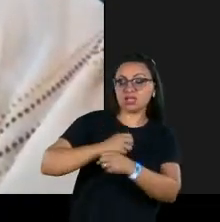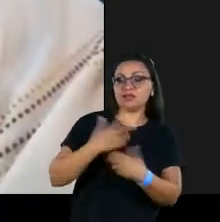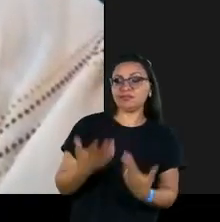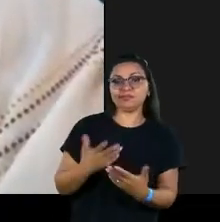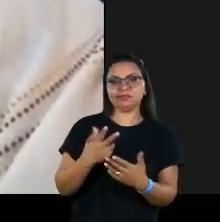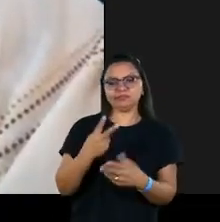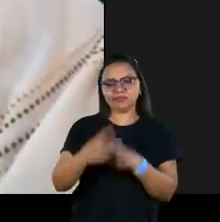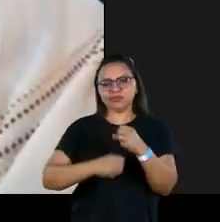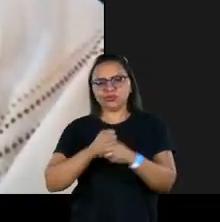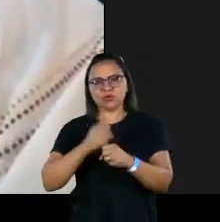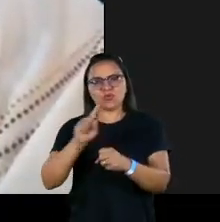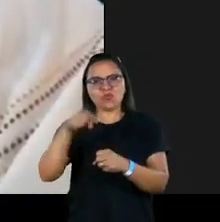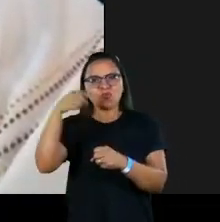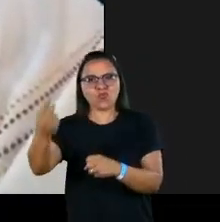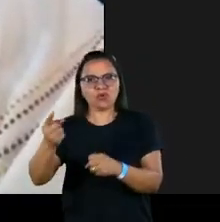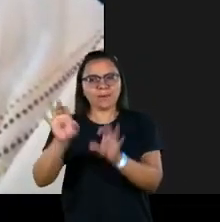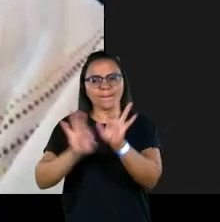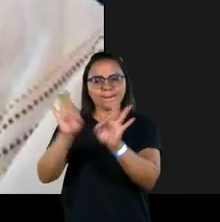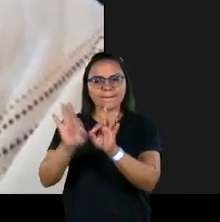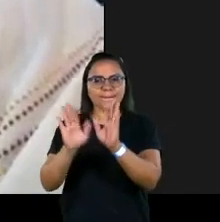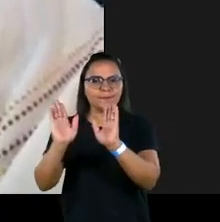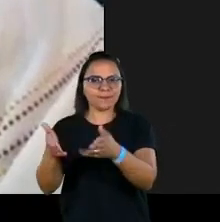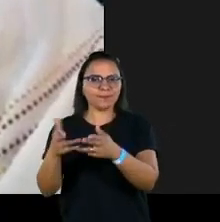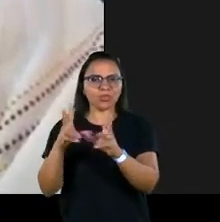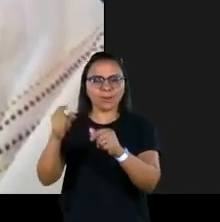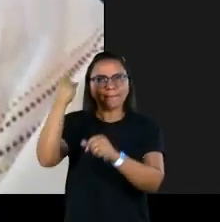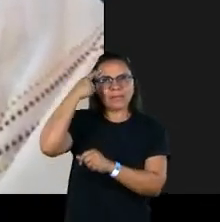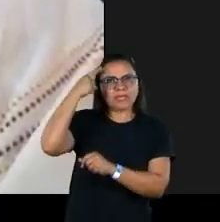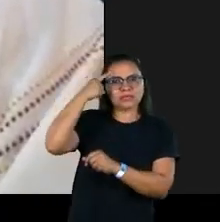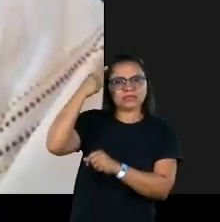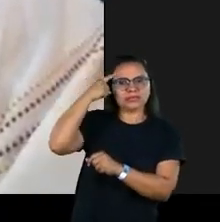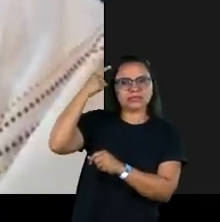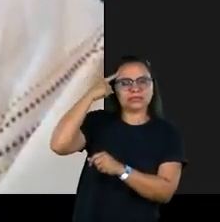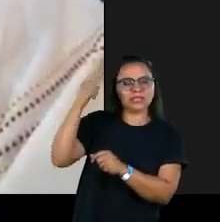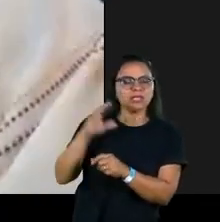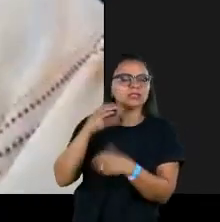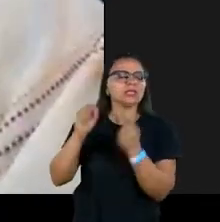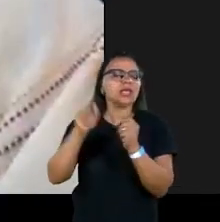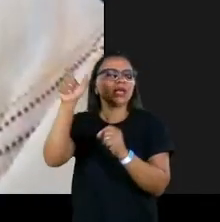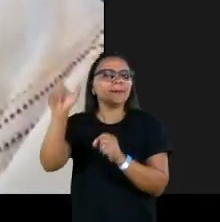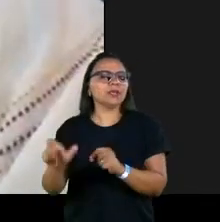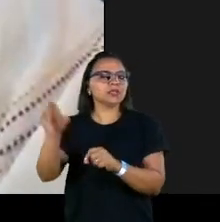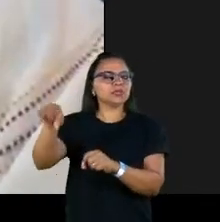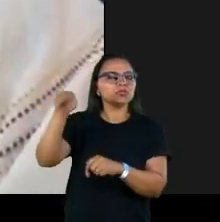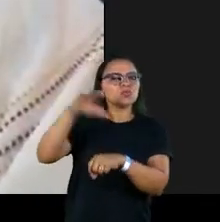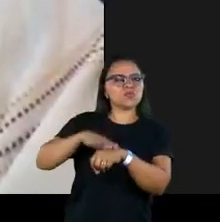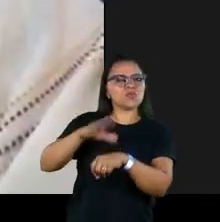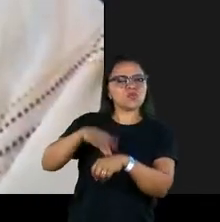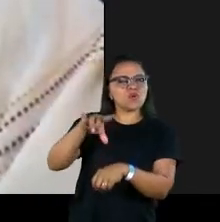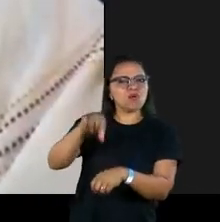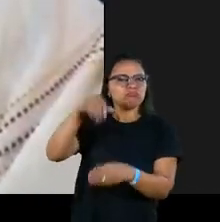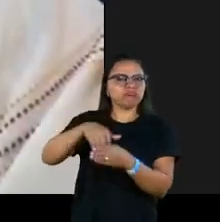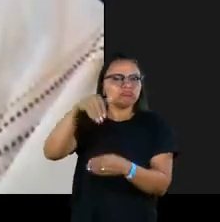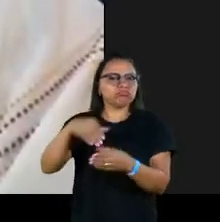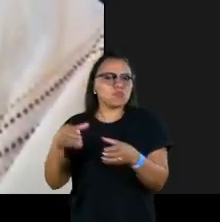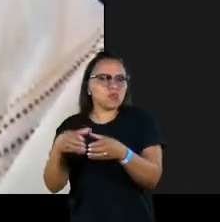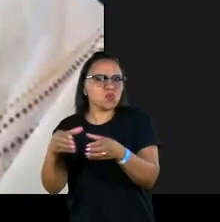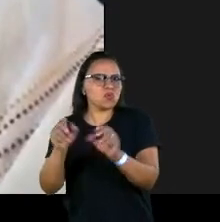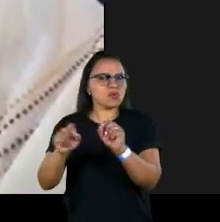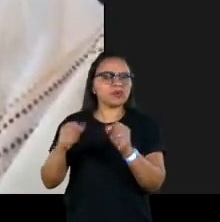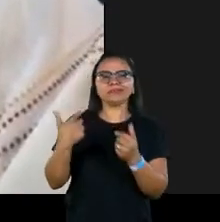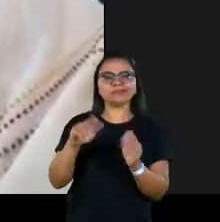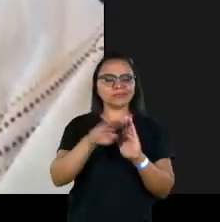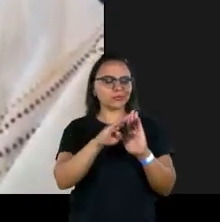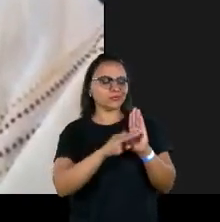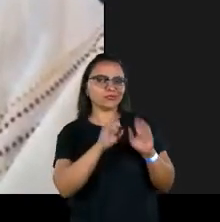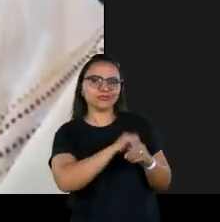você sai de uma eleição, o ano seguinte já é o ano pré-eleitoral, está todo mundo pensando no seu candidato, na sua aliança, no seu partido e não se tem uma agenda